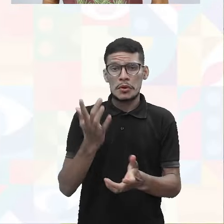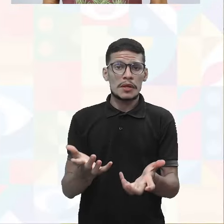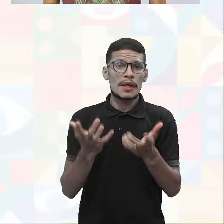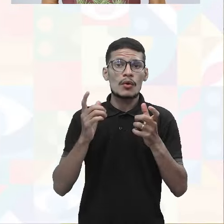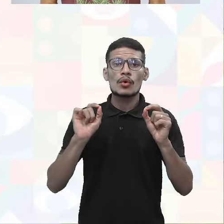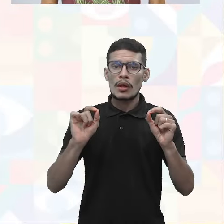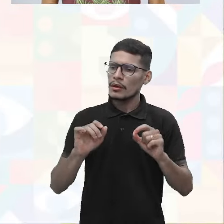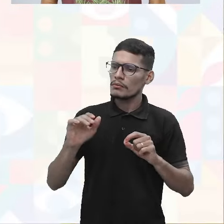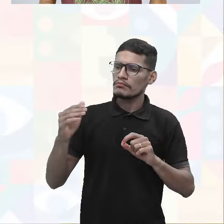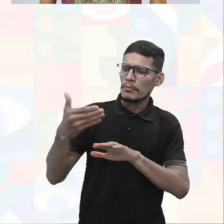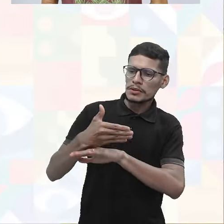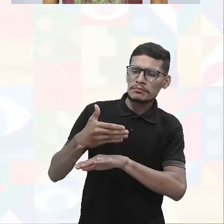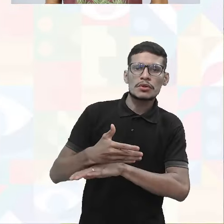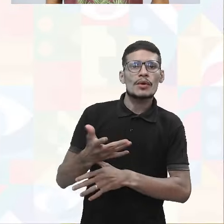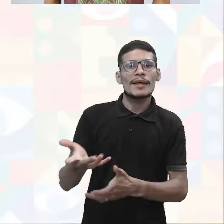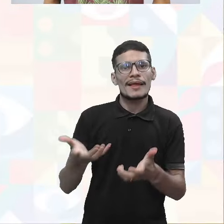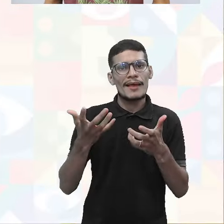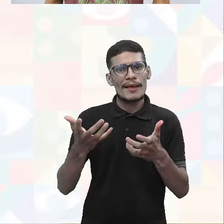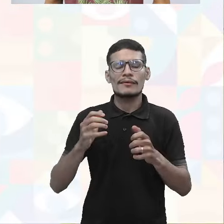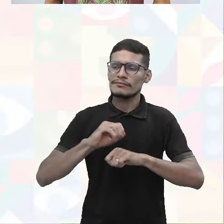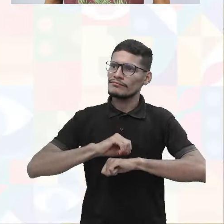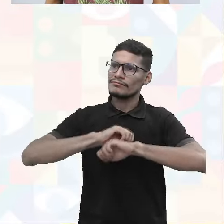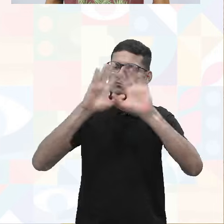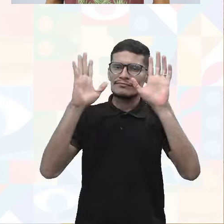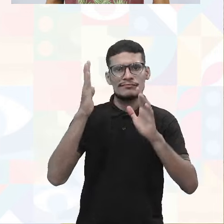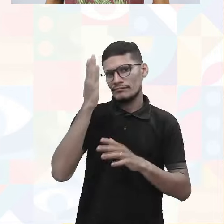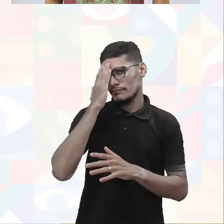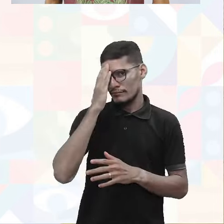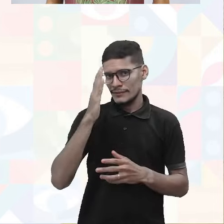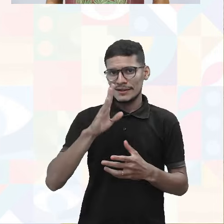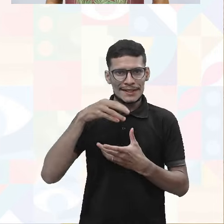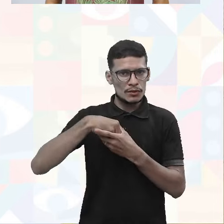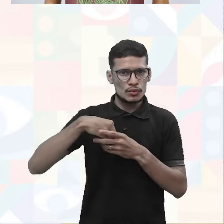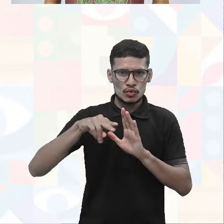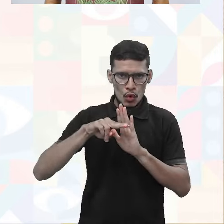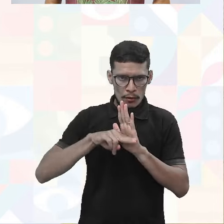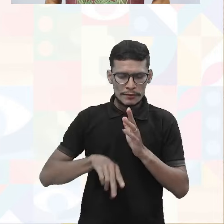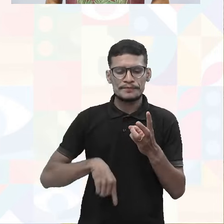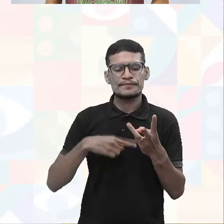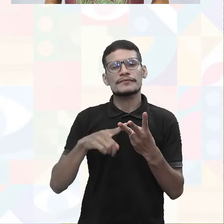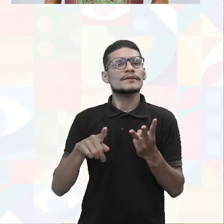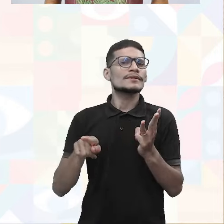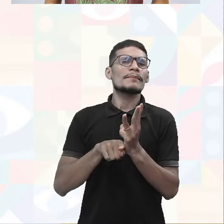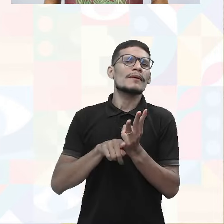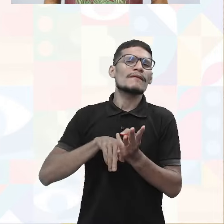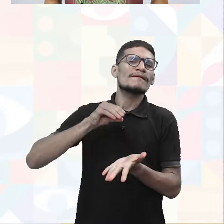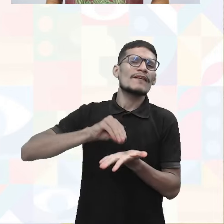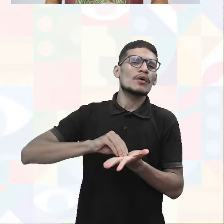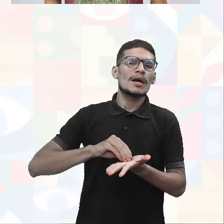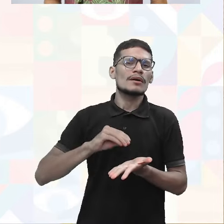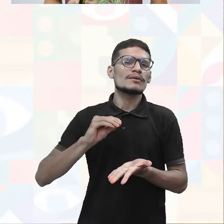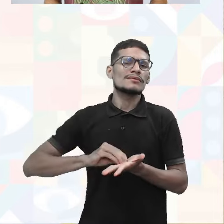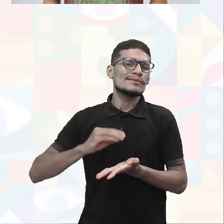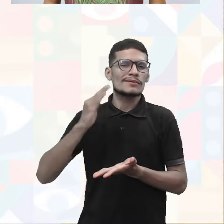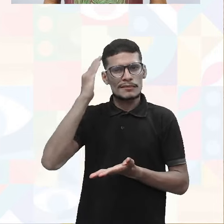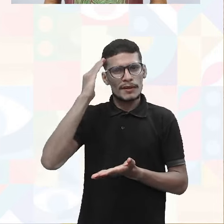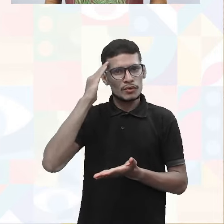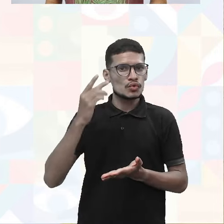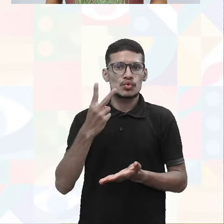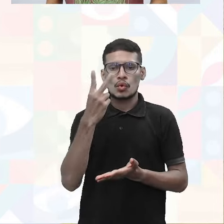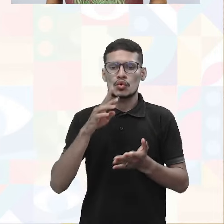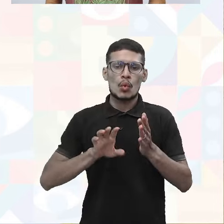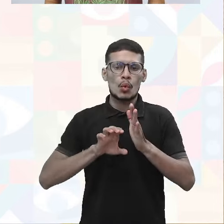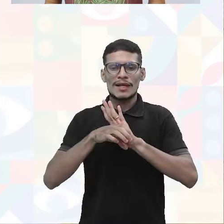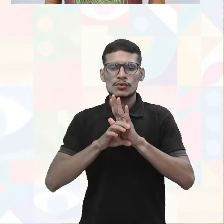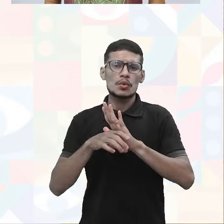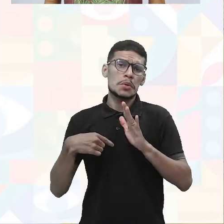efetivo essa participação e esteja mais explícito isso dentro da norma. E essa questão de falta de entendimento de dois conceitos aí, de situações